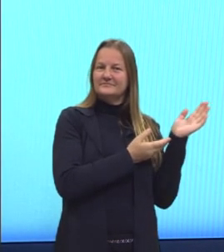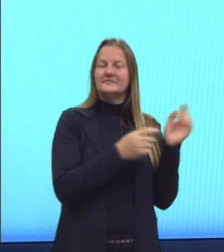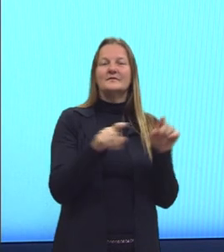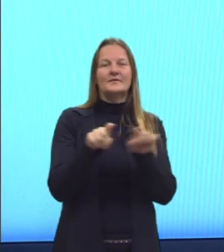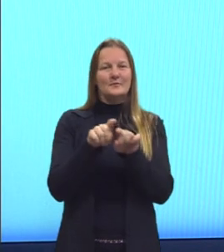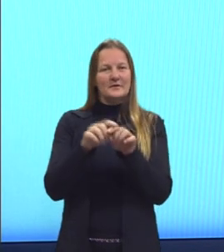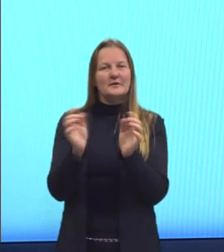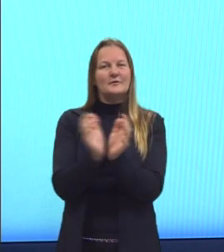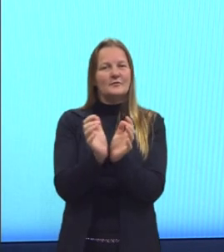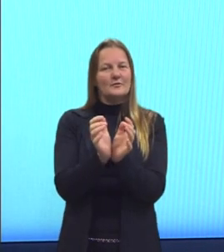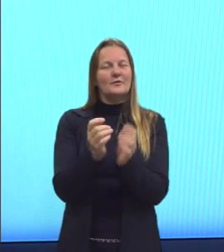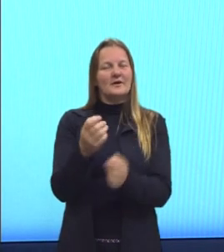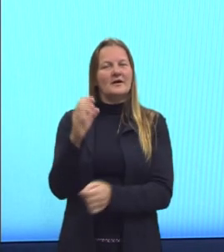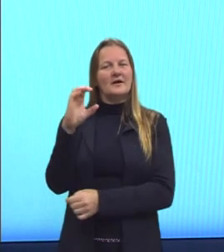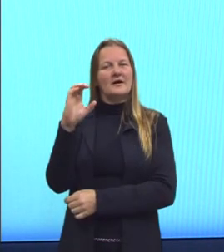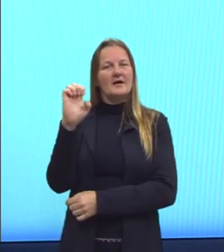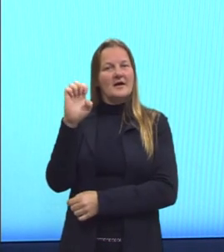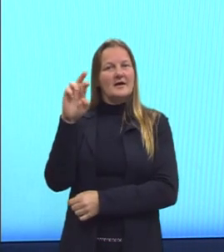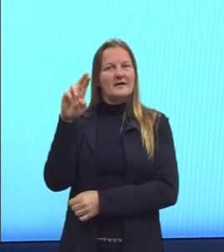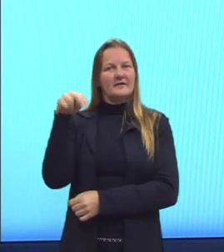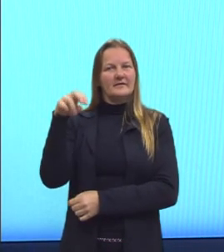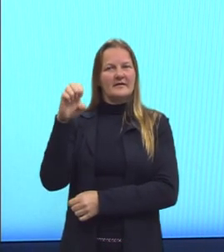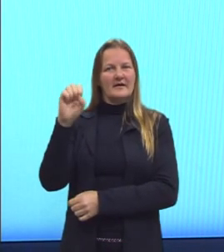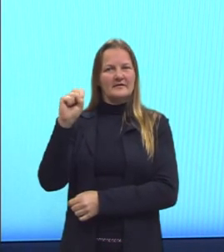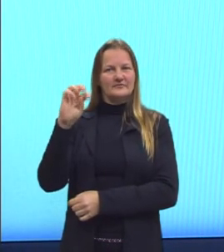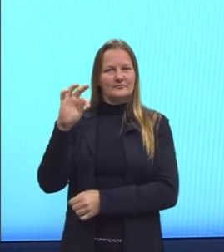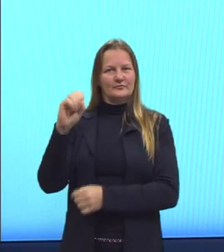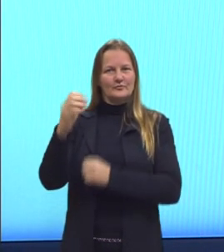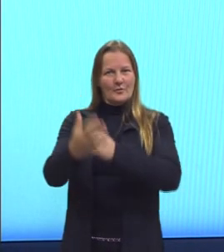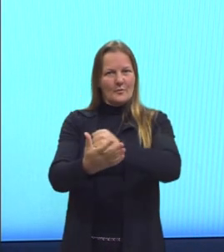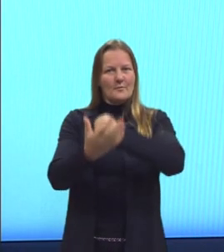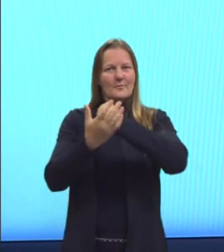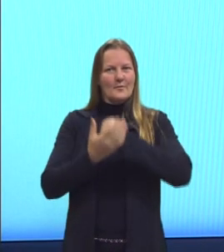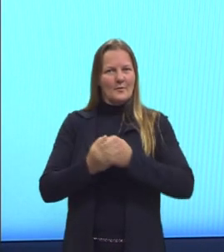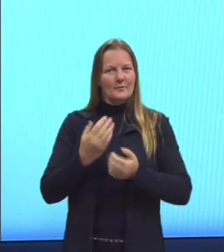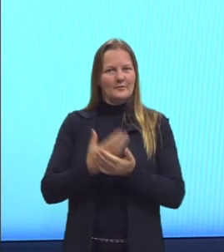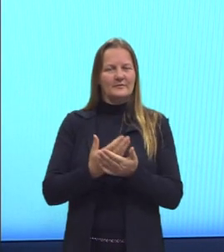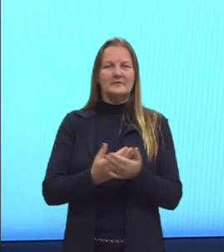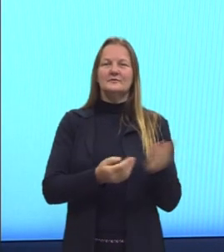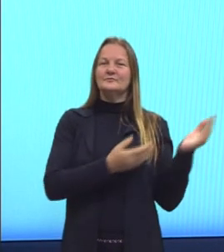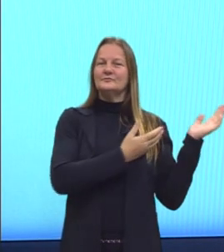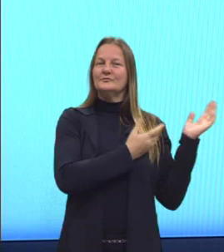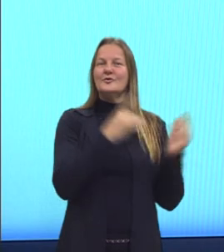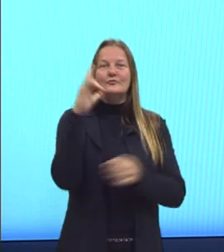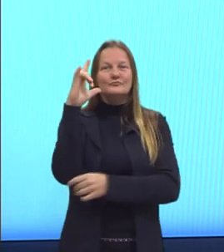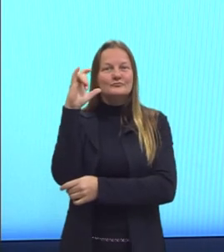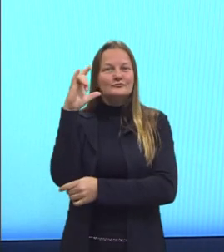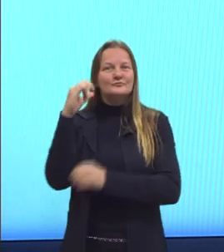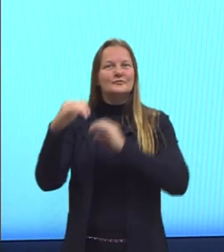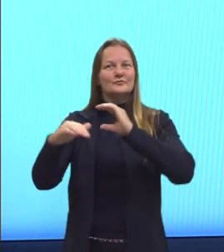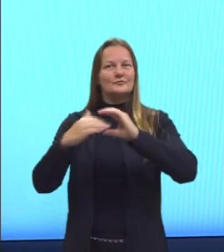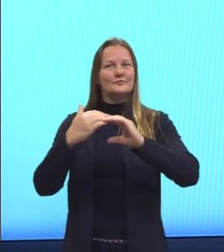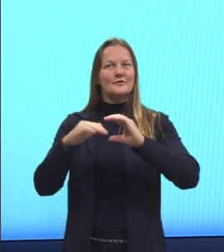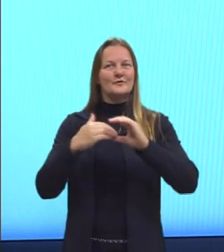o professor Ernesto Luiz Alves, que me dá um apoio aí, certo? E aí eu te deixo aí meu Instagram e o meu e-mail,